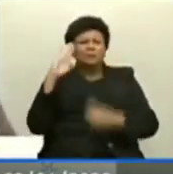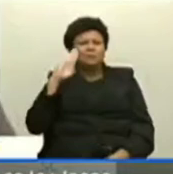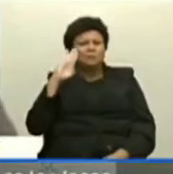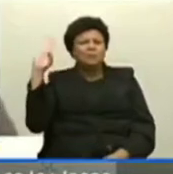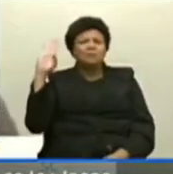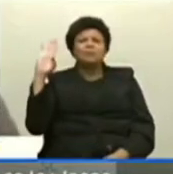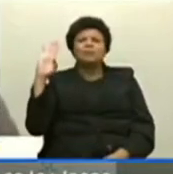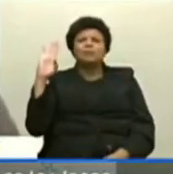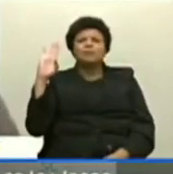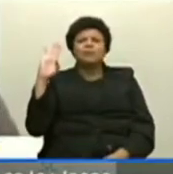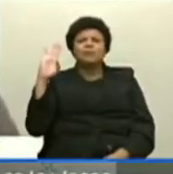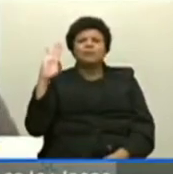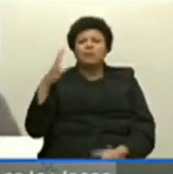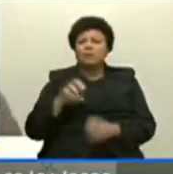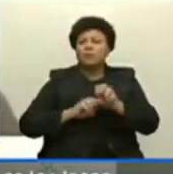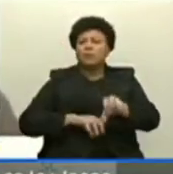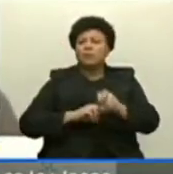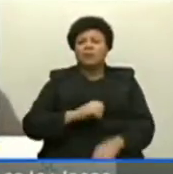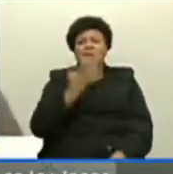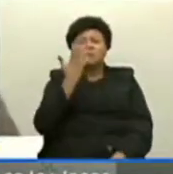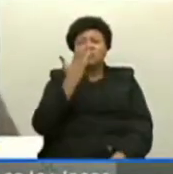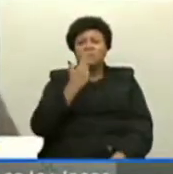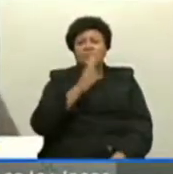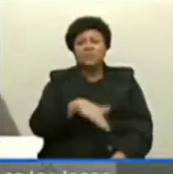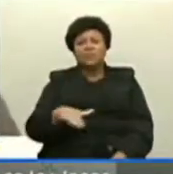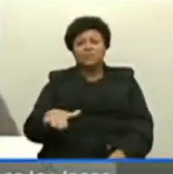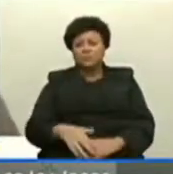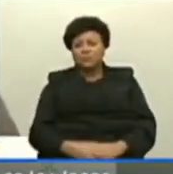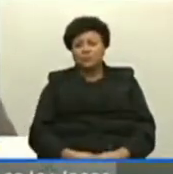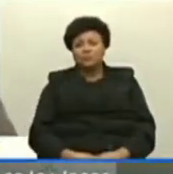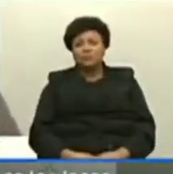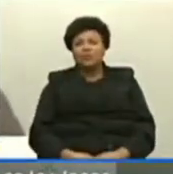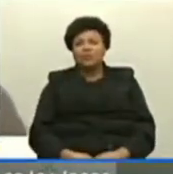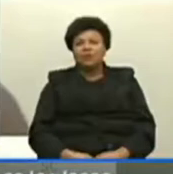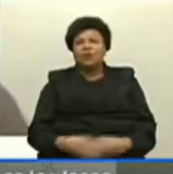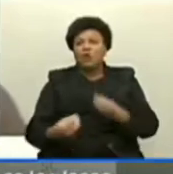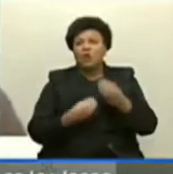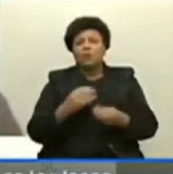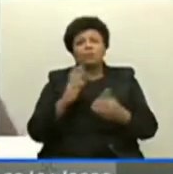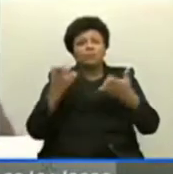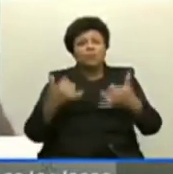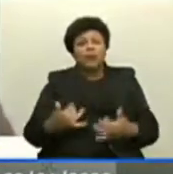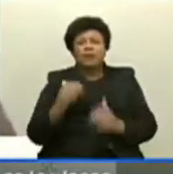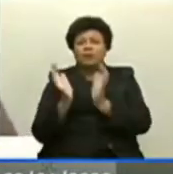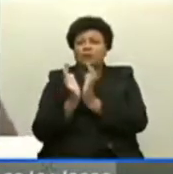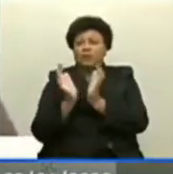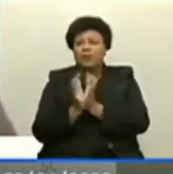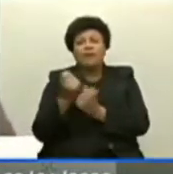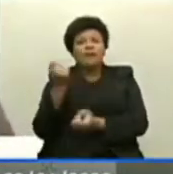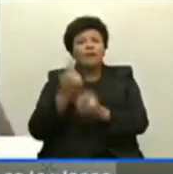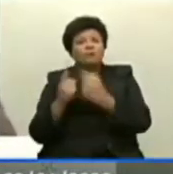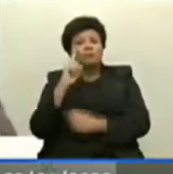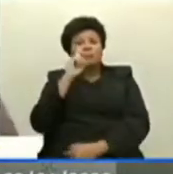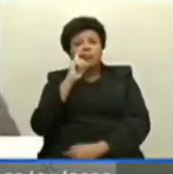com a educação infantil. E, como já falado pelos colegas, alguns pais